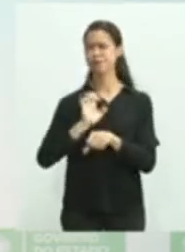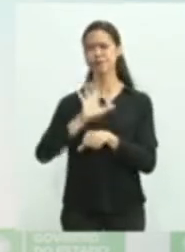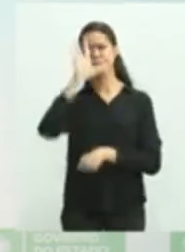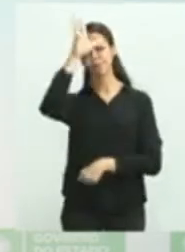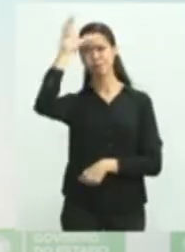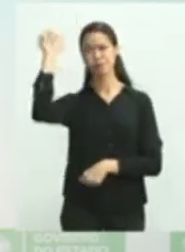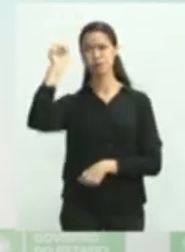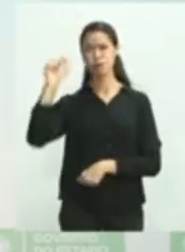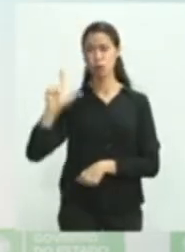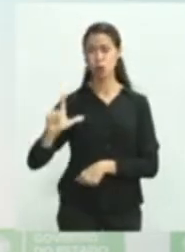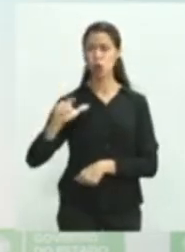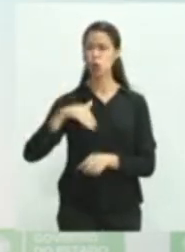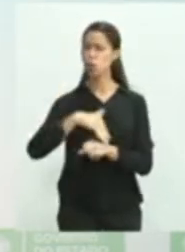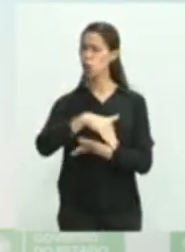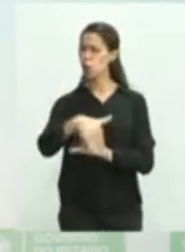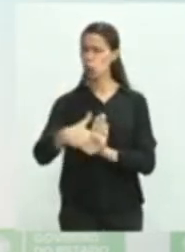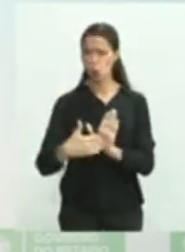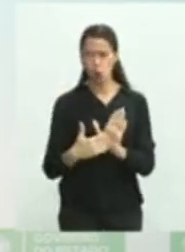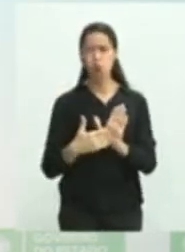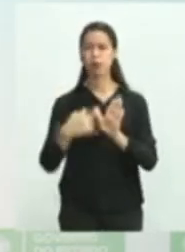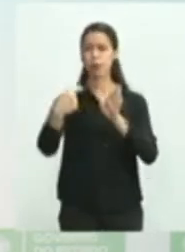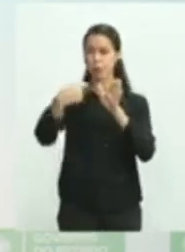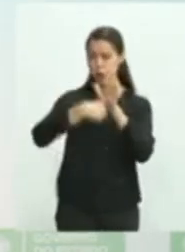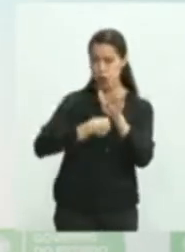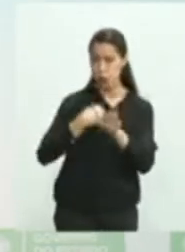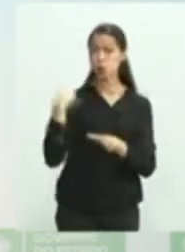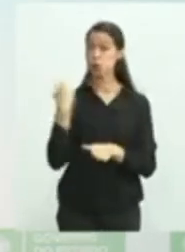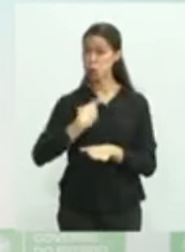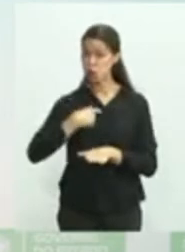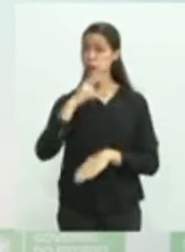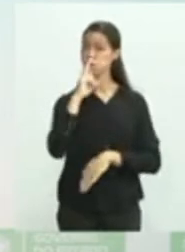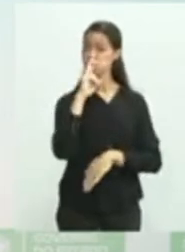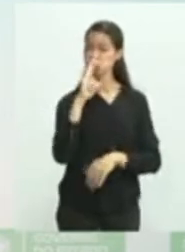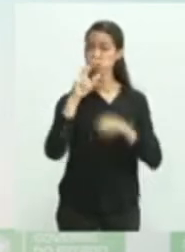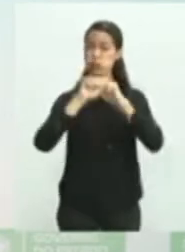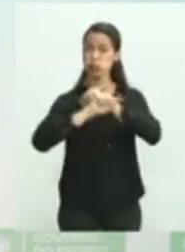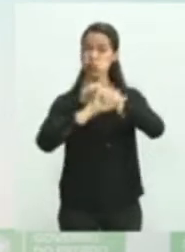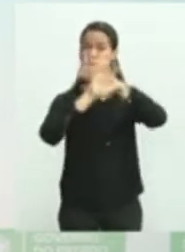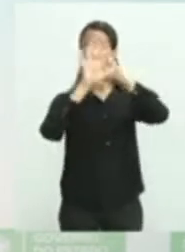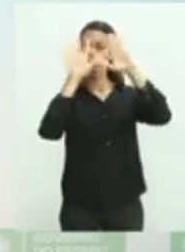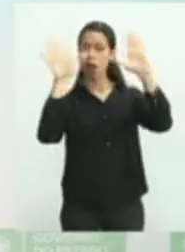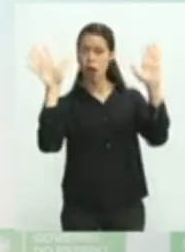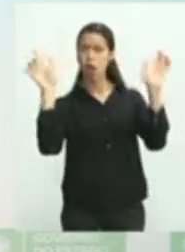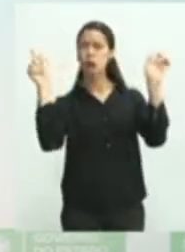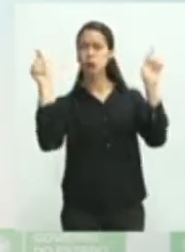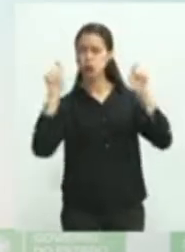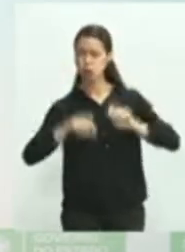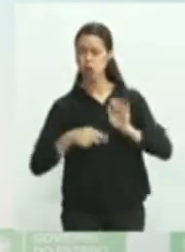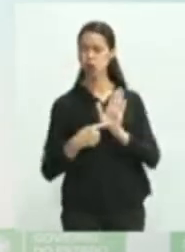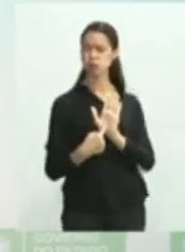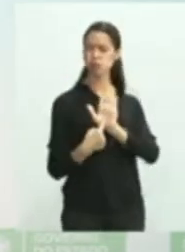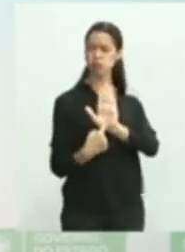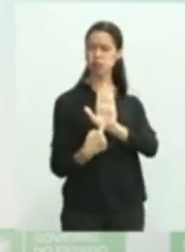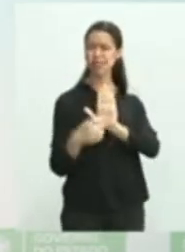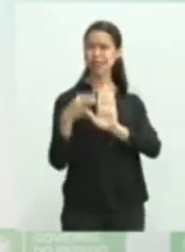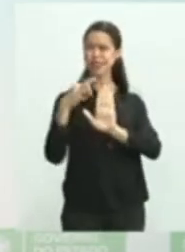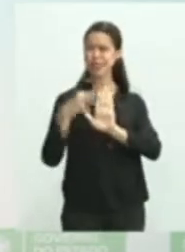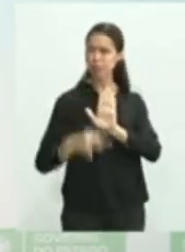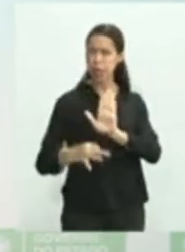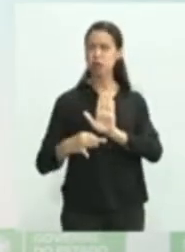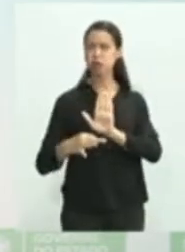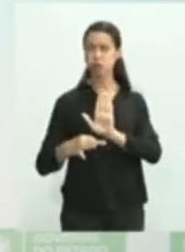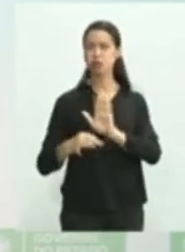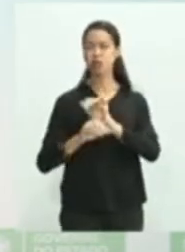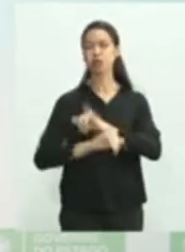para que nós possamos, de forma transparente e com bastante lisura, colocarmos os dados